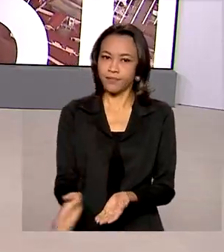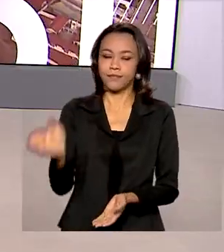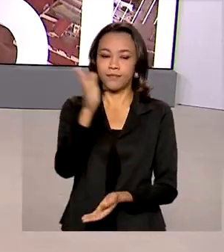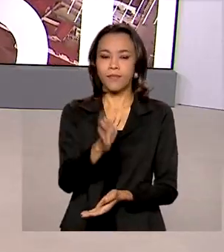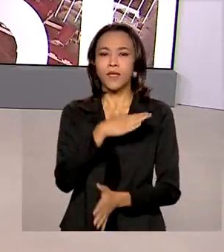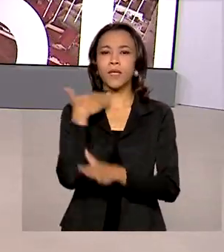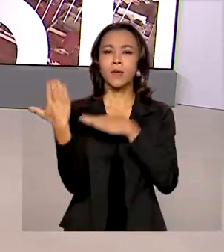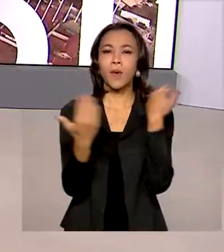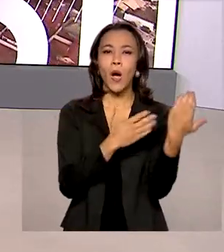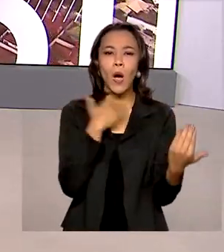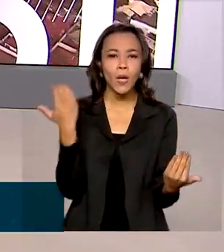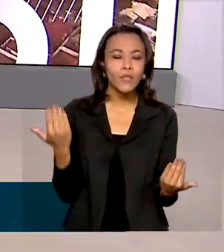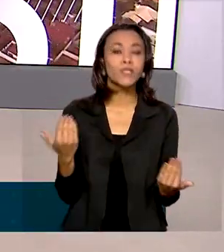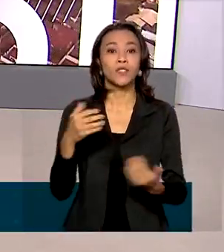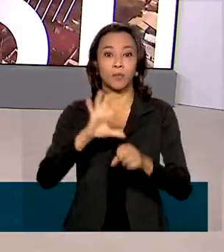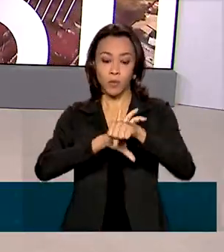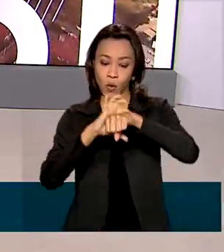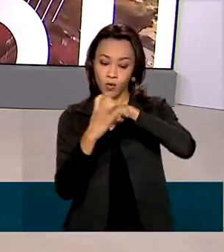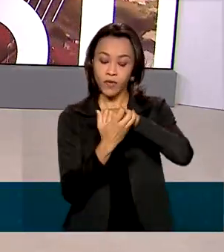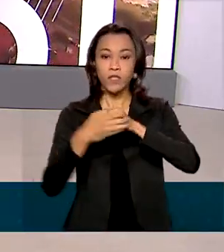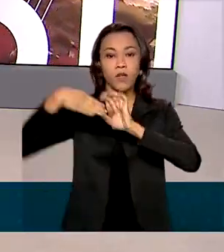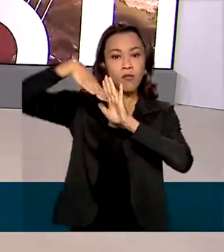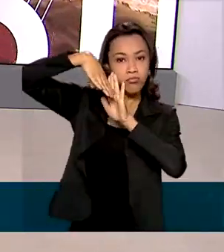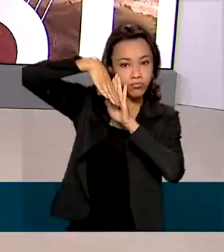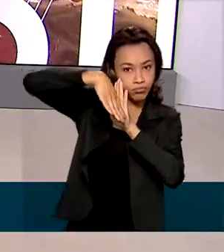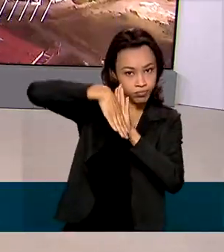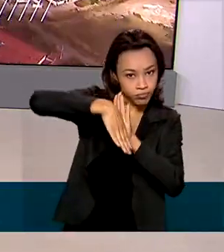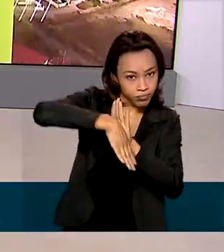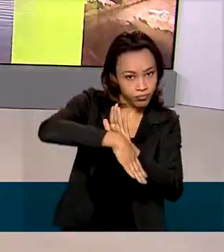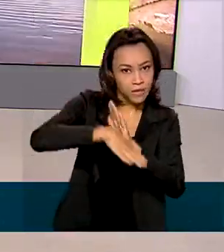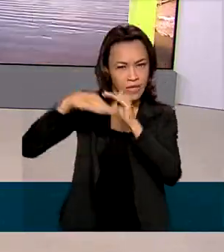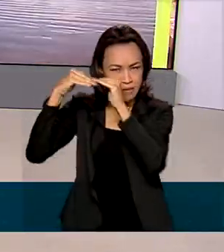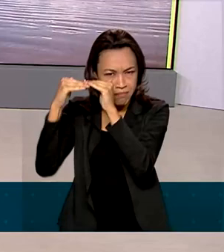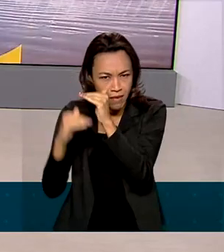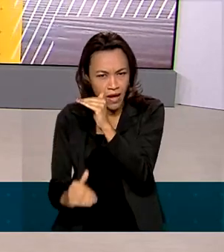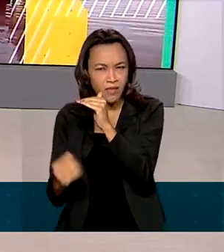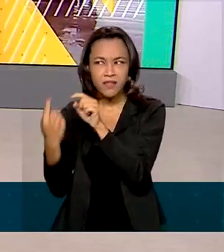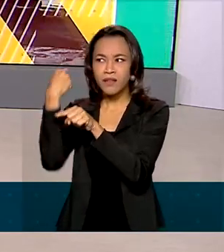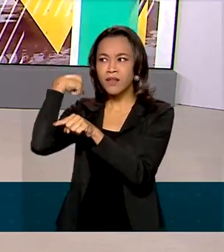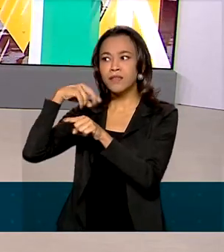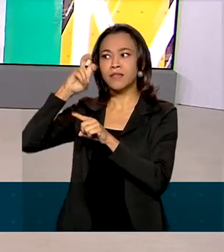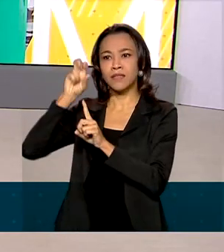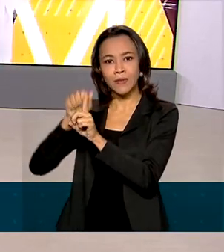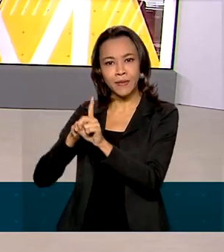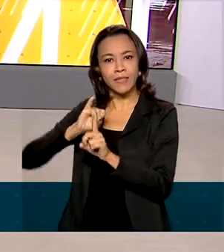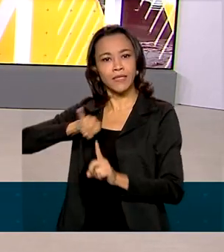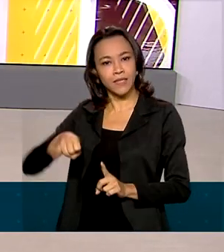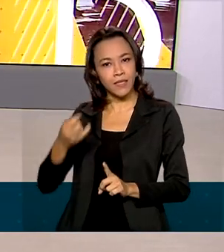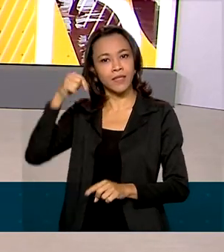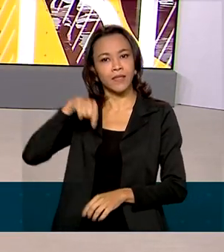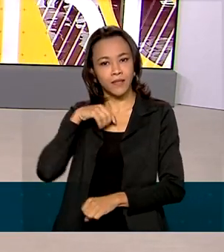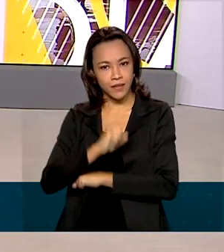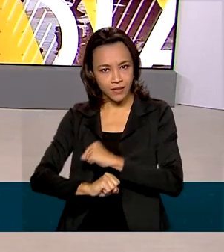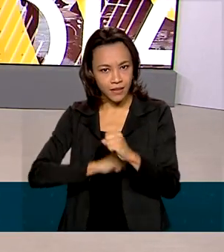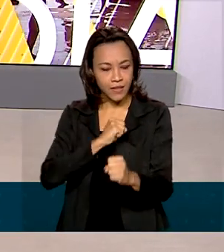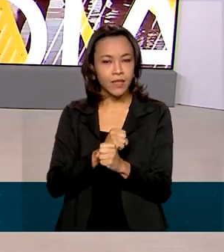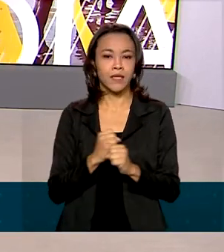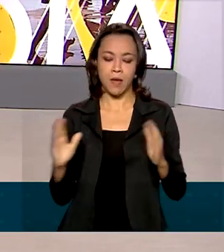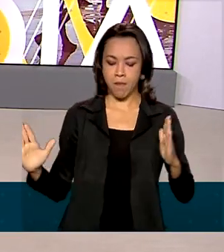E o número de mortes por Covid-19 continua em queda e registra o índice mais baixo desde 5 de janeiro deste ano. A média dos últimos